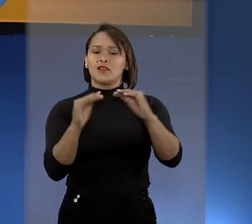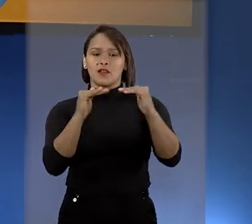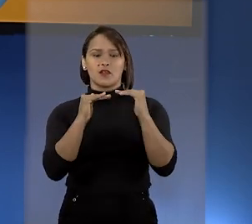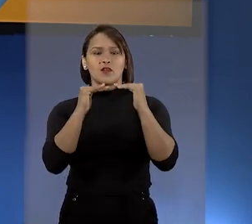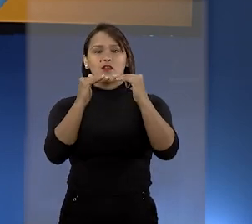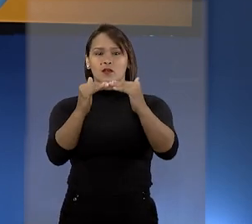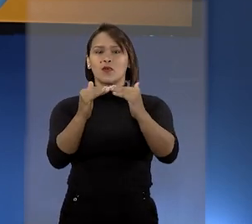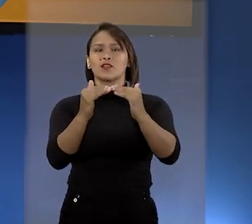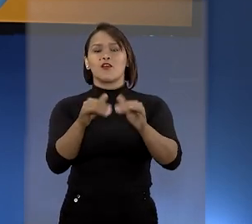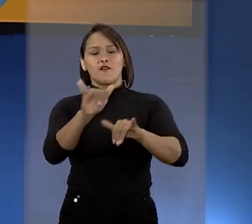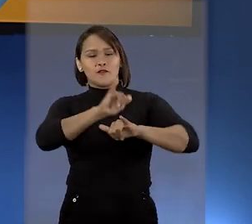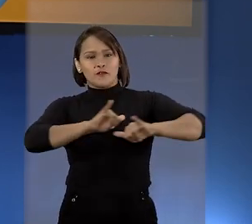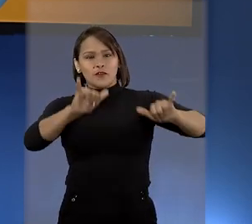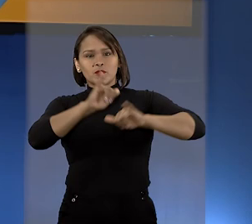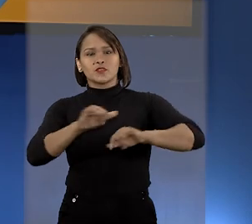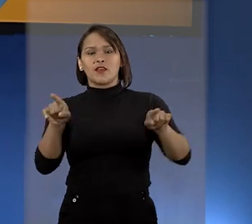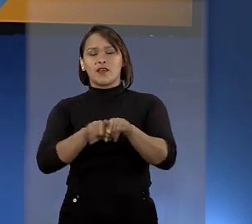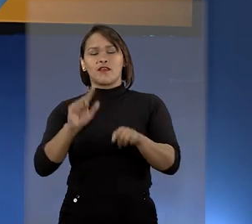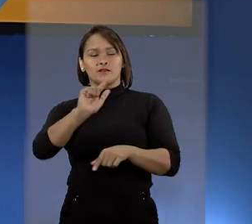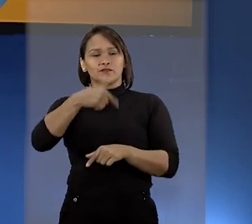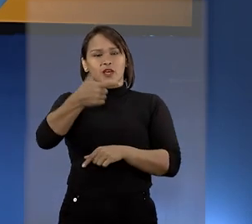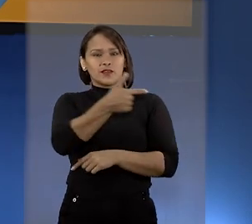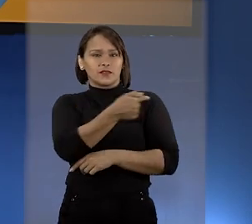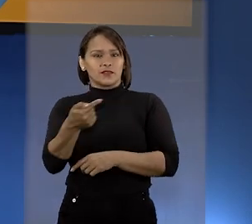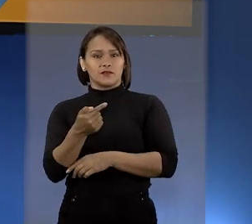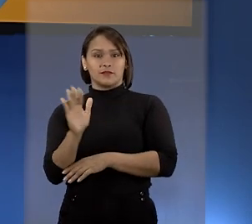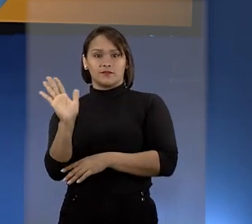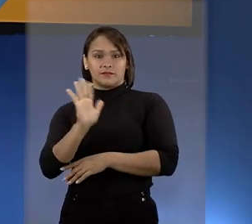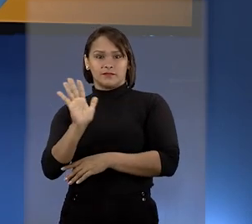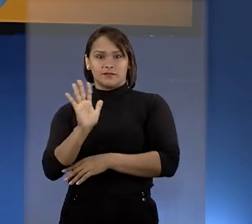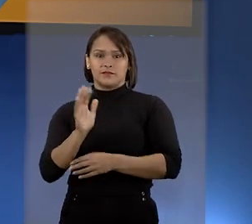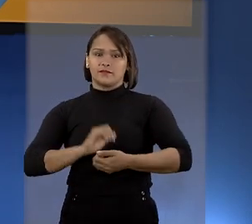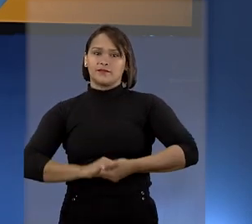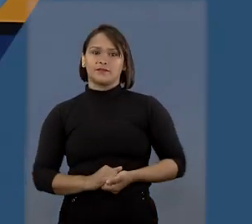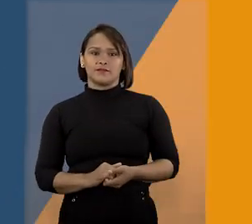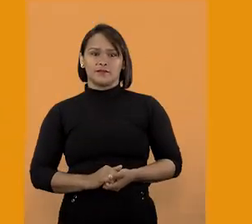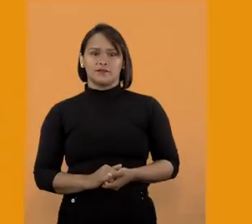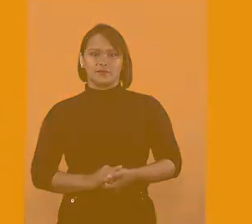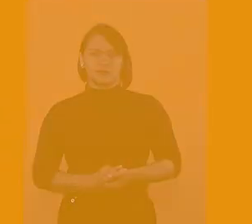e nas plataformas de streaming. Até semana que vem. Tchau!